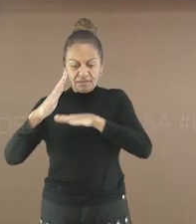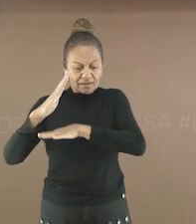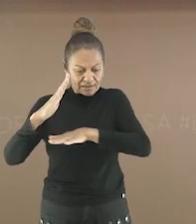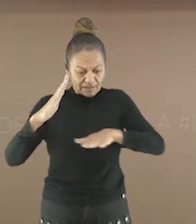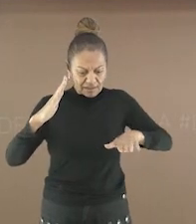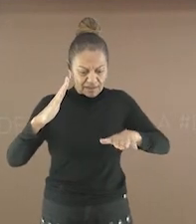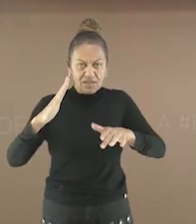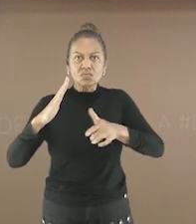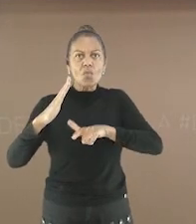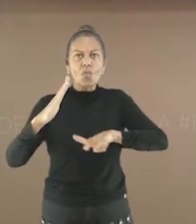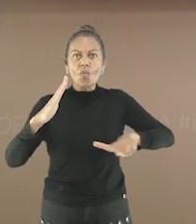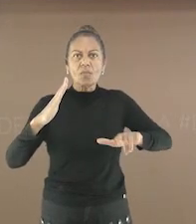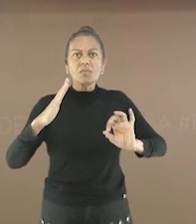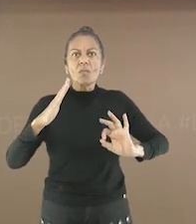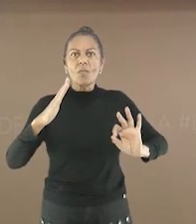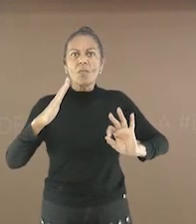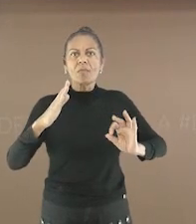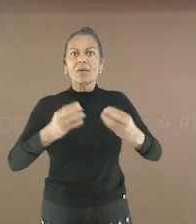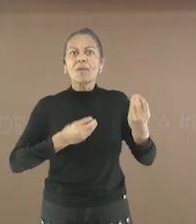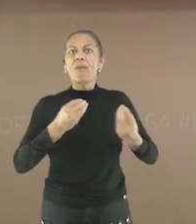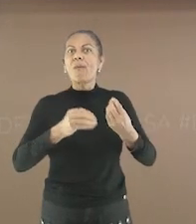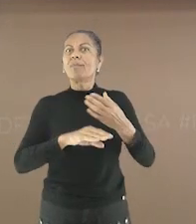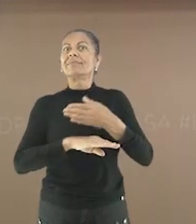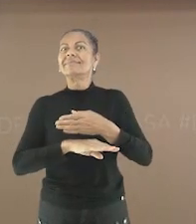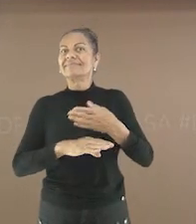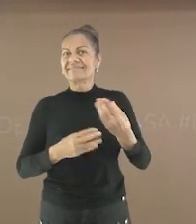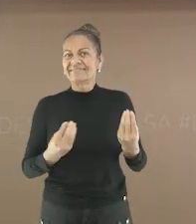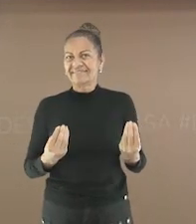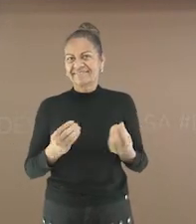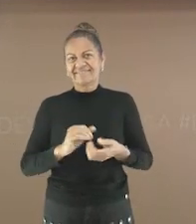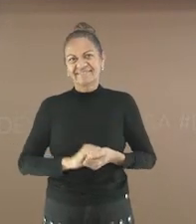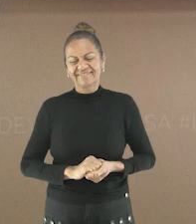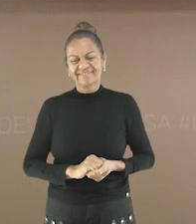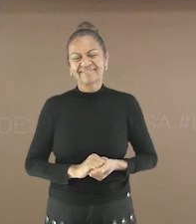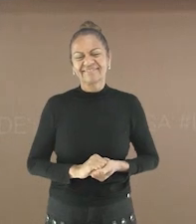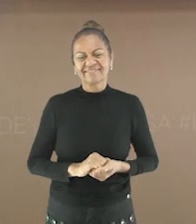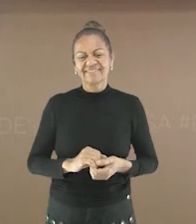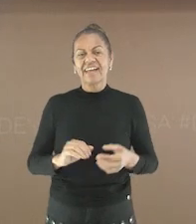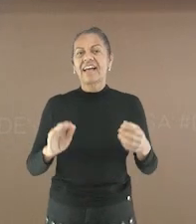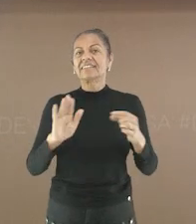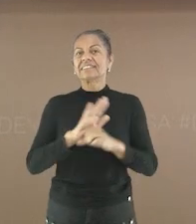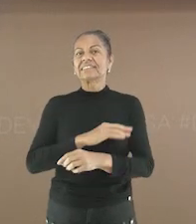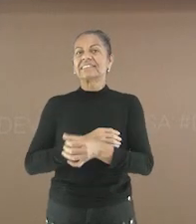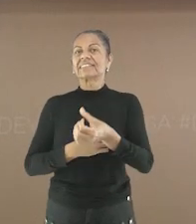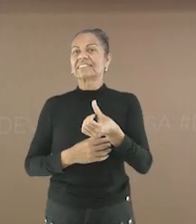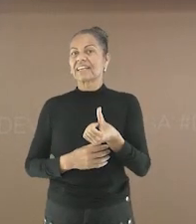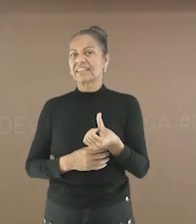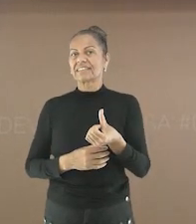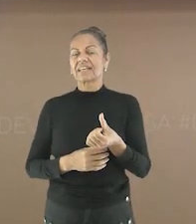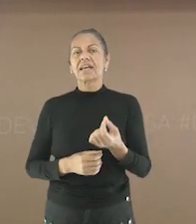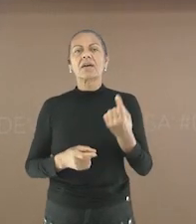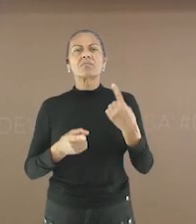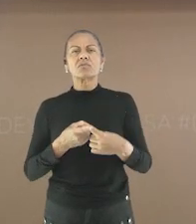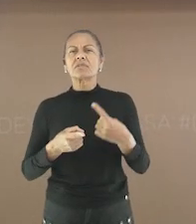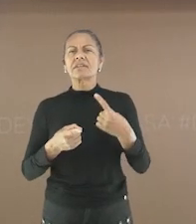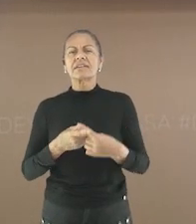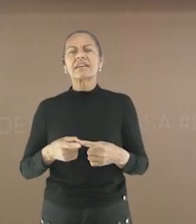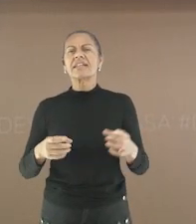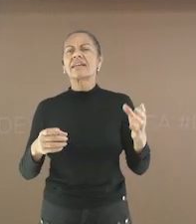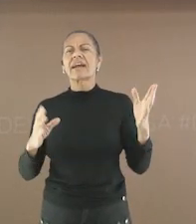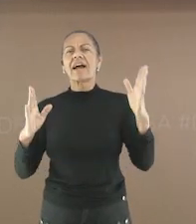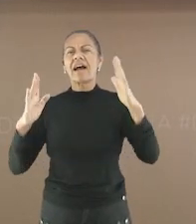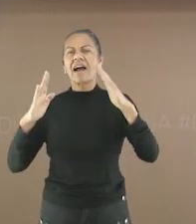gente entra? Agora vamos para a questão de número seis Por que na casa ninguém não